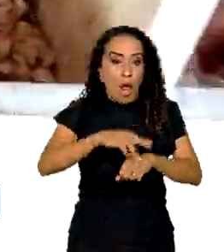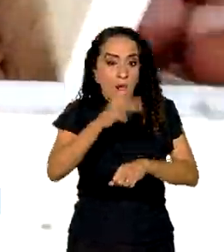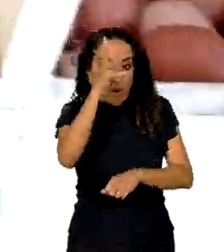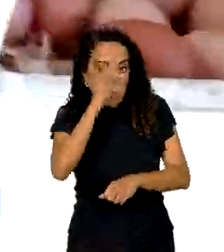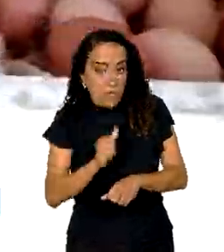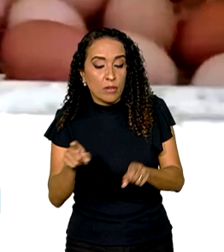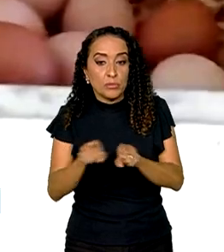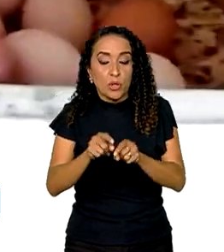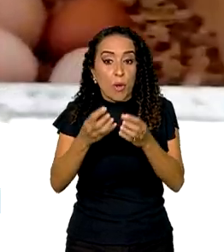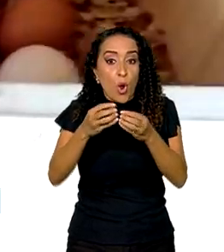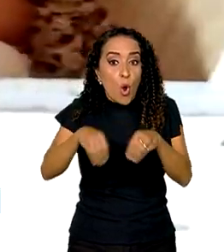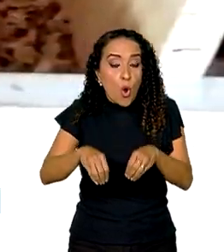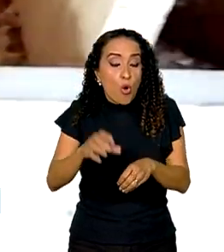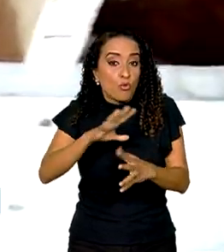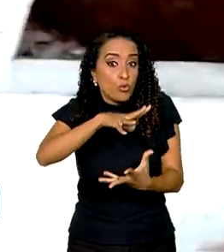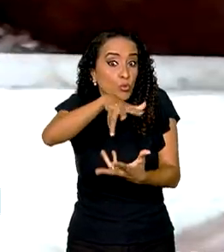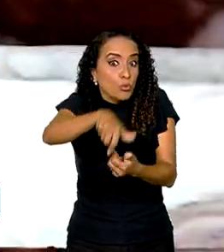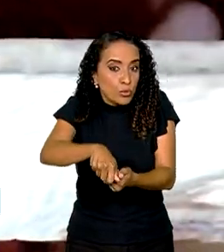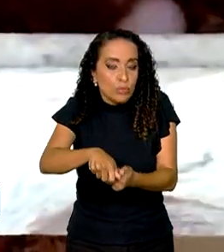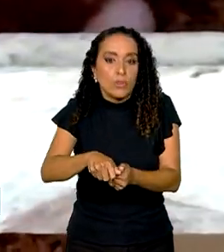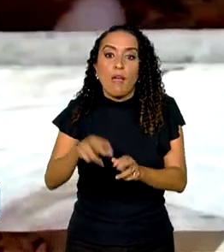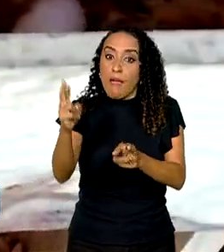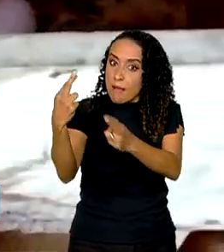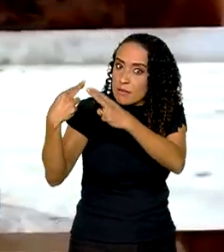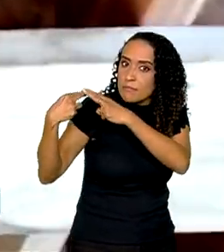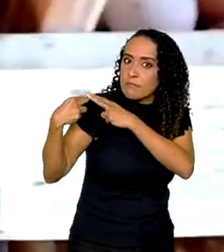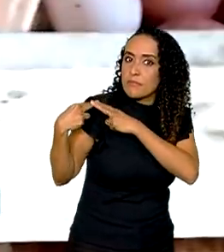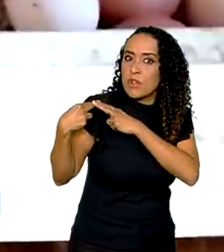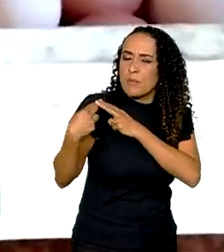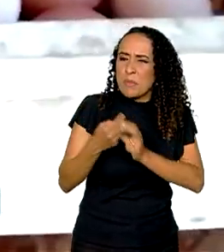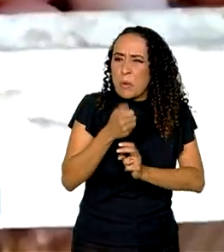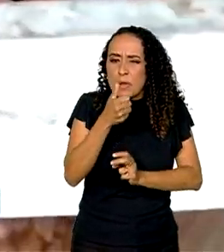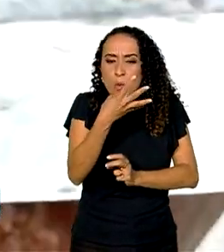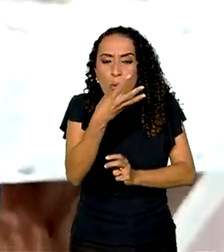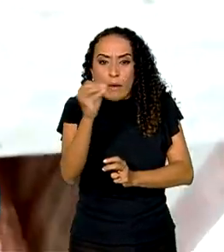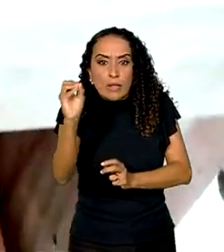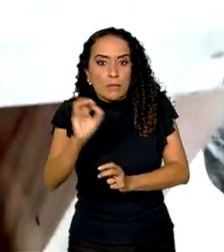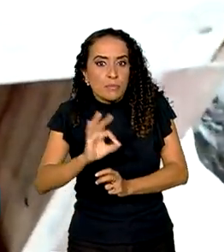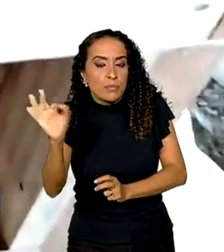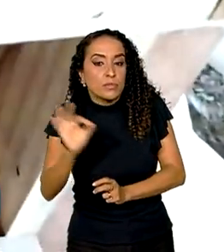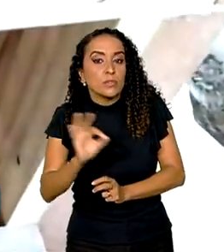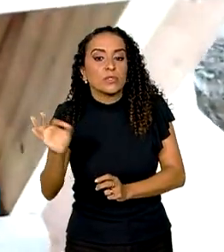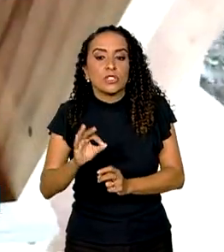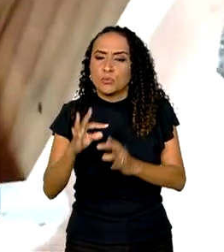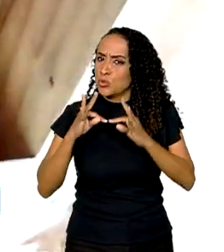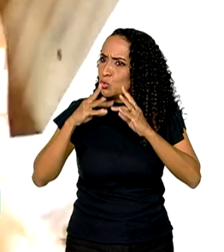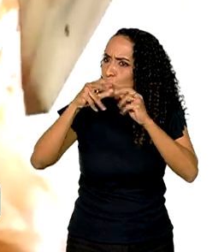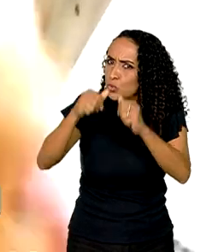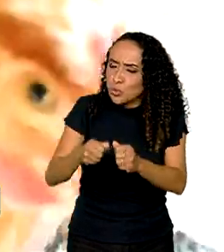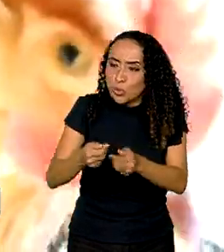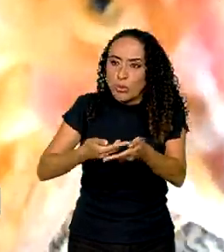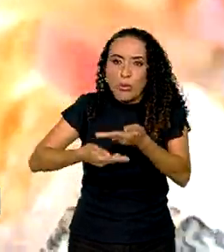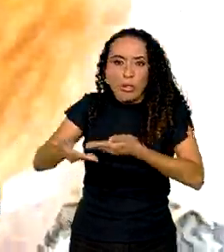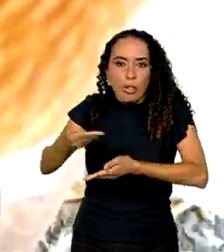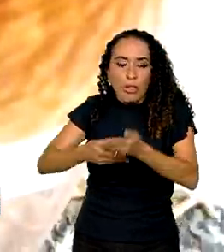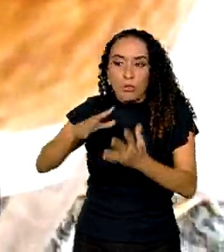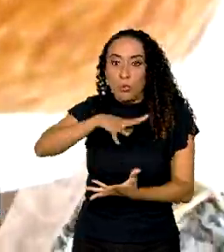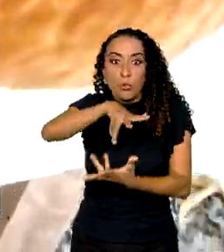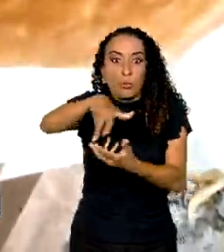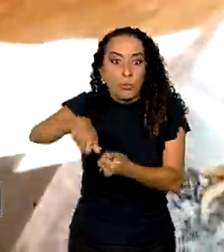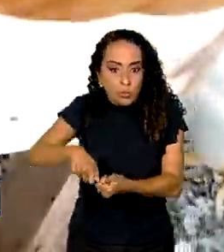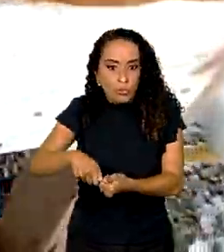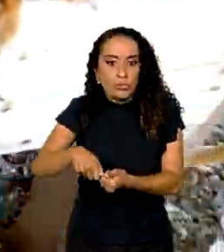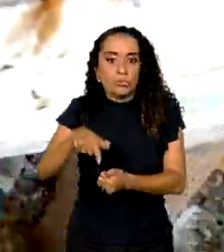e ovos do mundo. E é responsável por quase 40% de toda a comercialização mundial